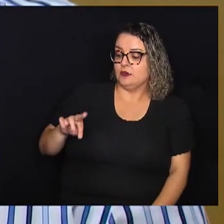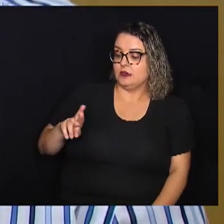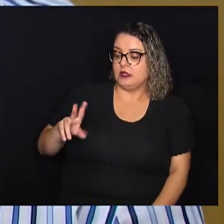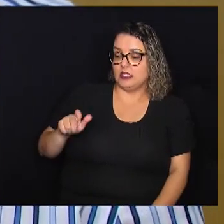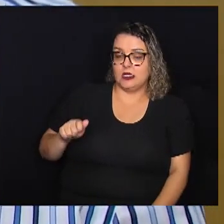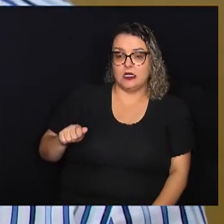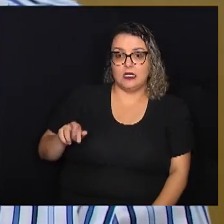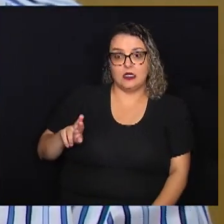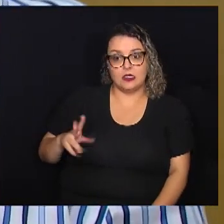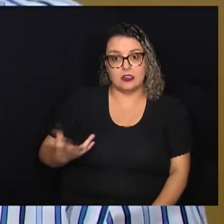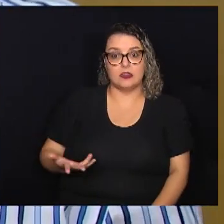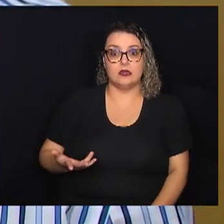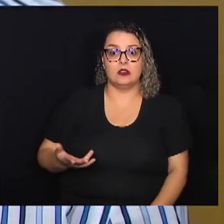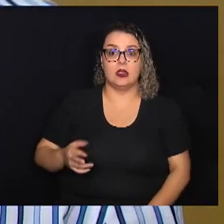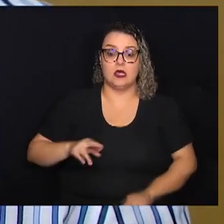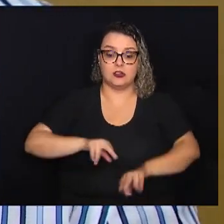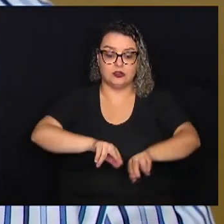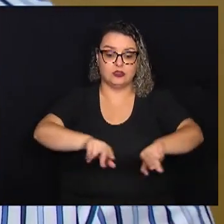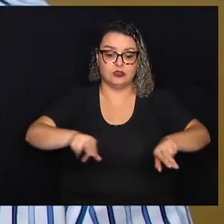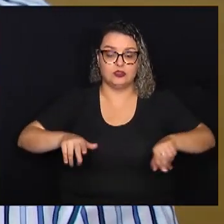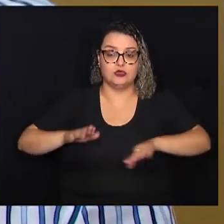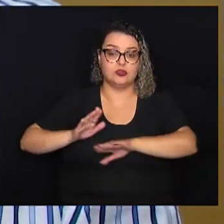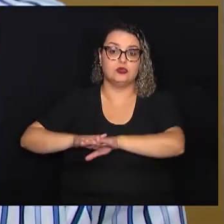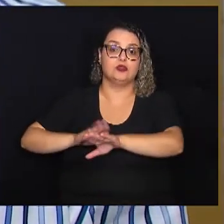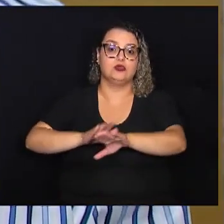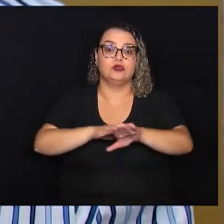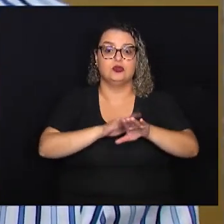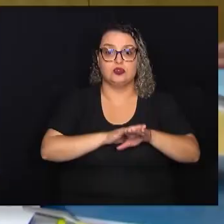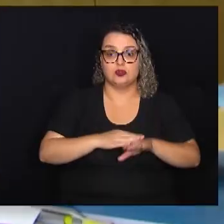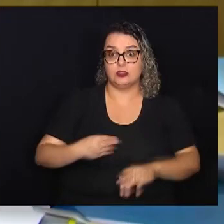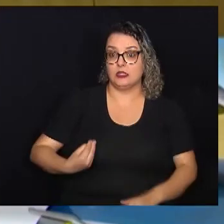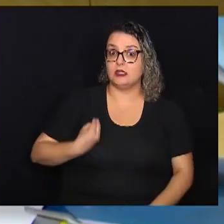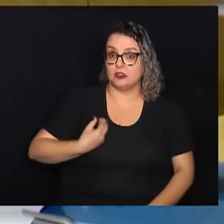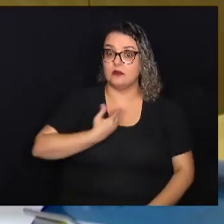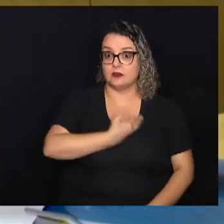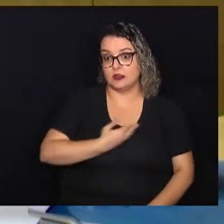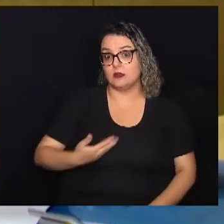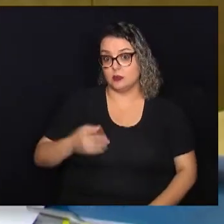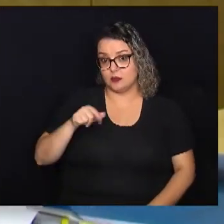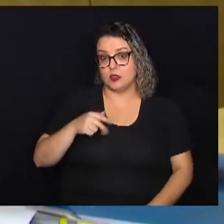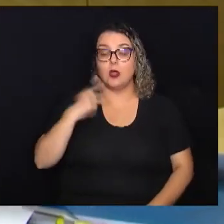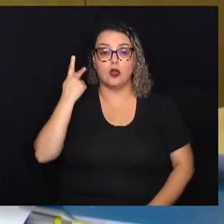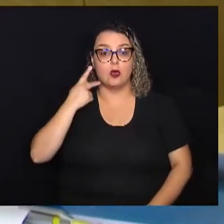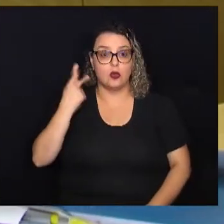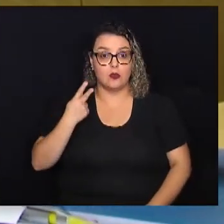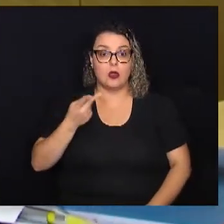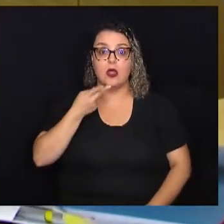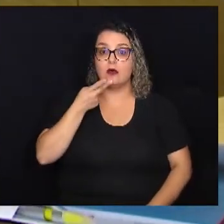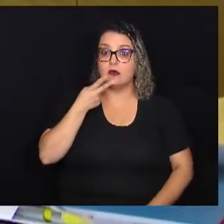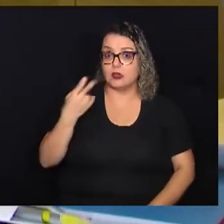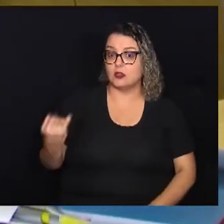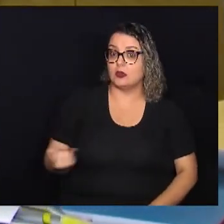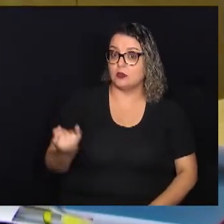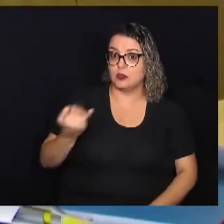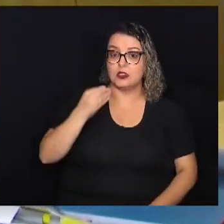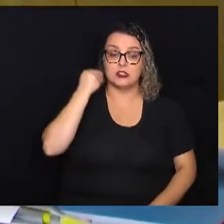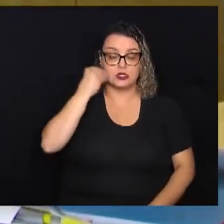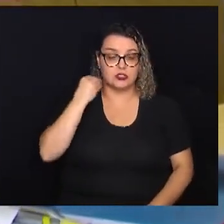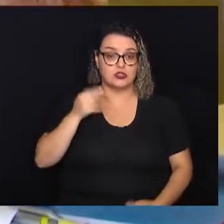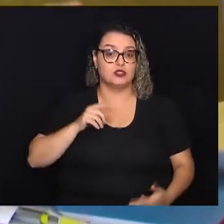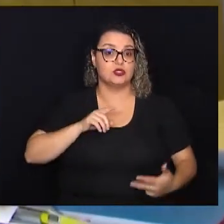diferentes funções da vida pública. O vereador ressaltou a experiência da Escola